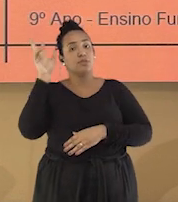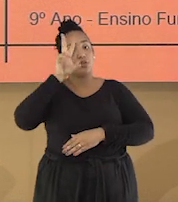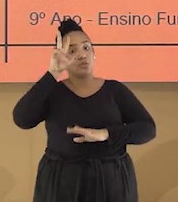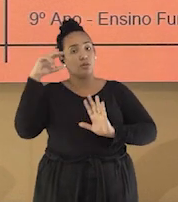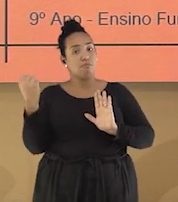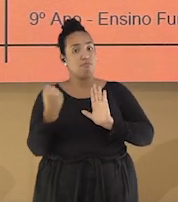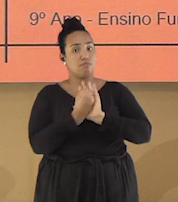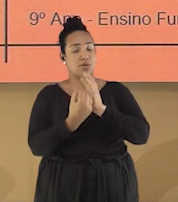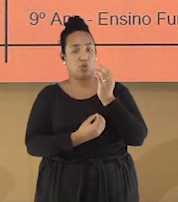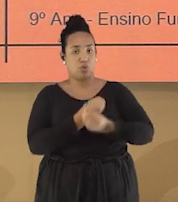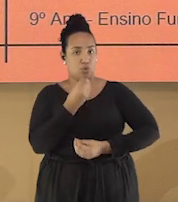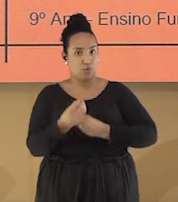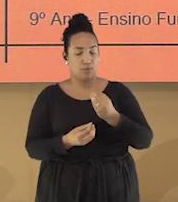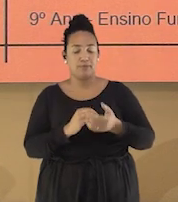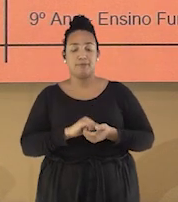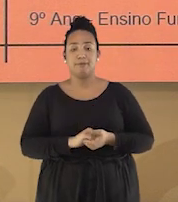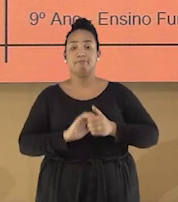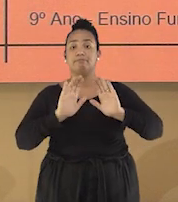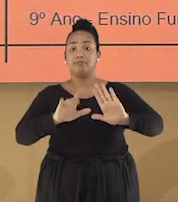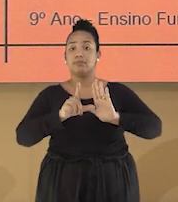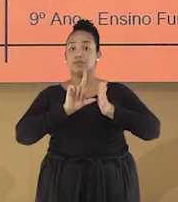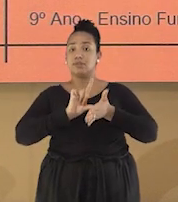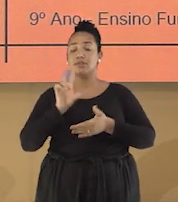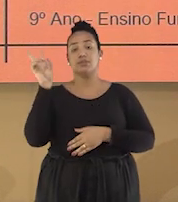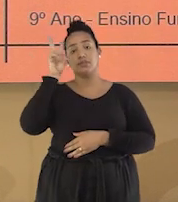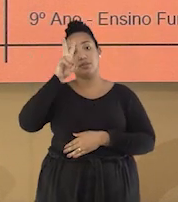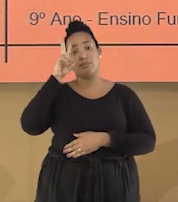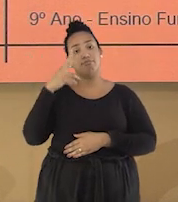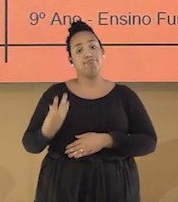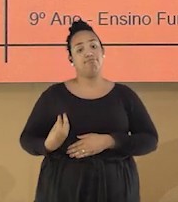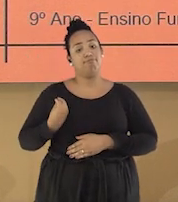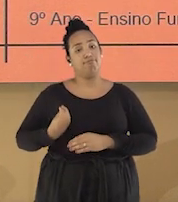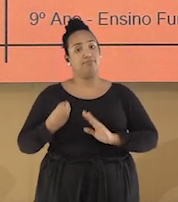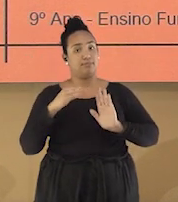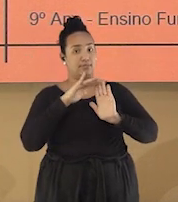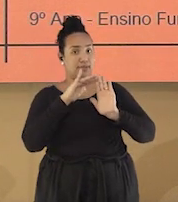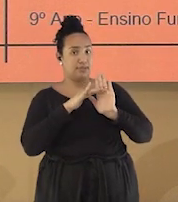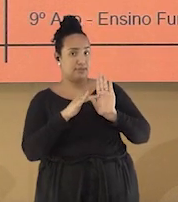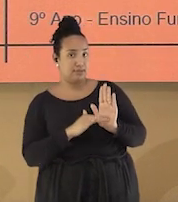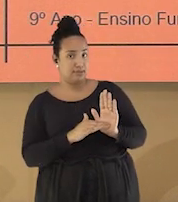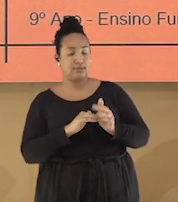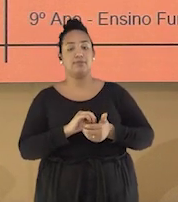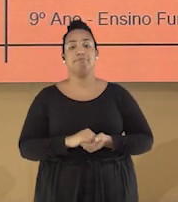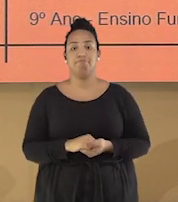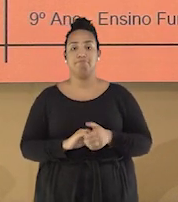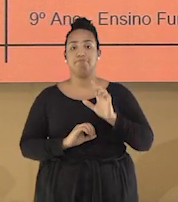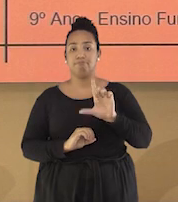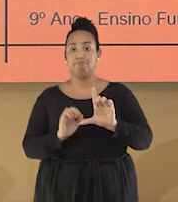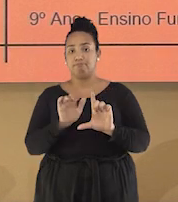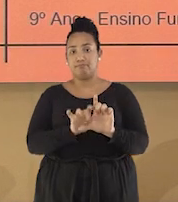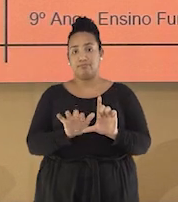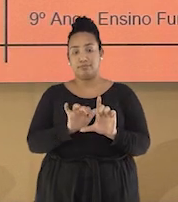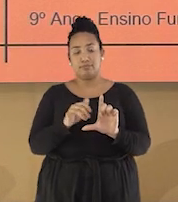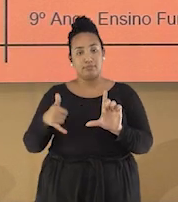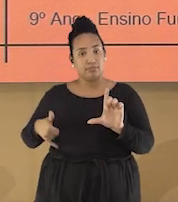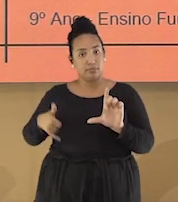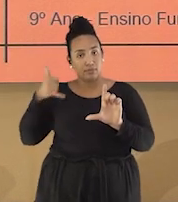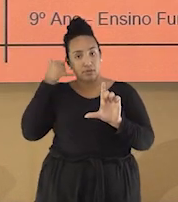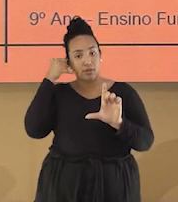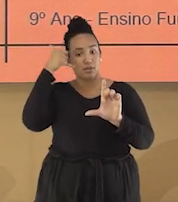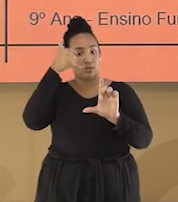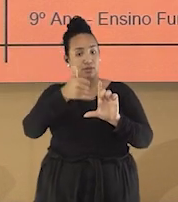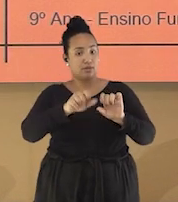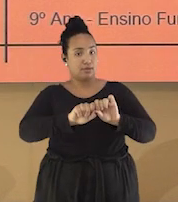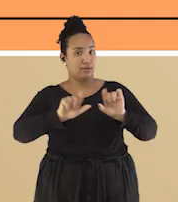Mas antes, não se esqueçam de marcar presença na nossa aula. Basta apontar a câmera do seu celular para o QR Code que está